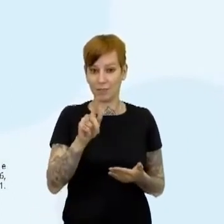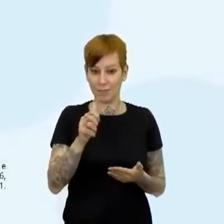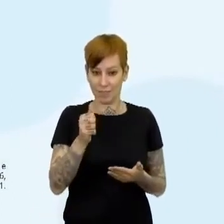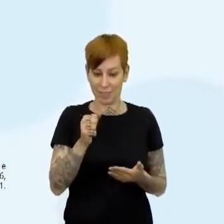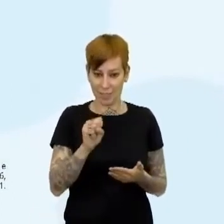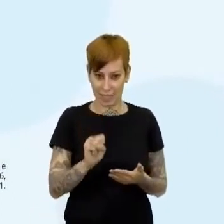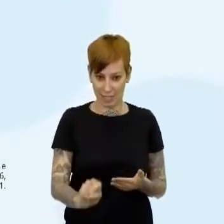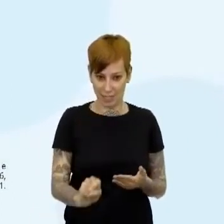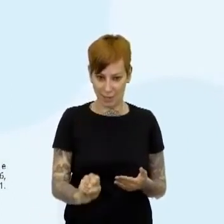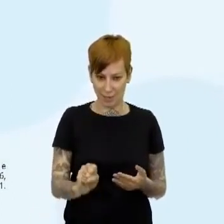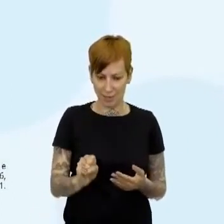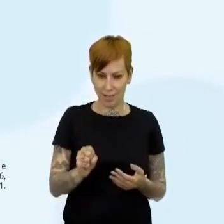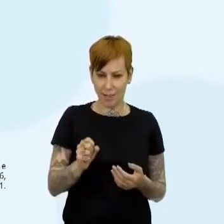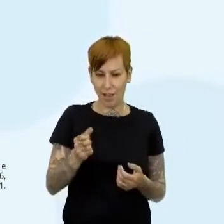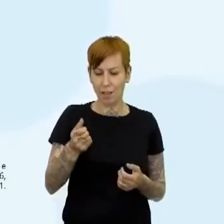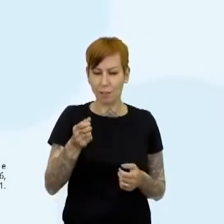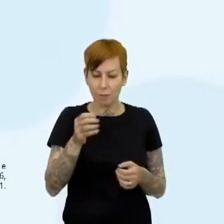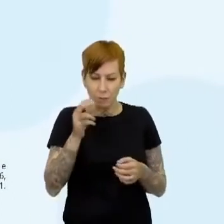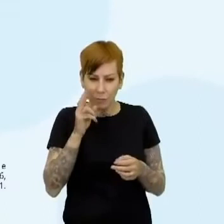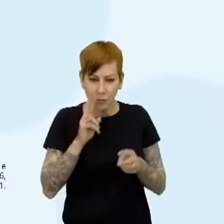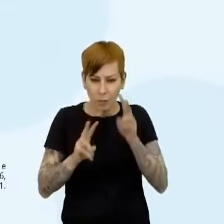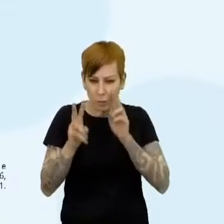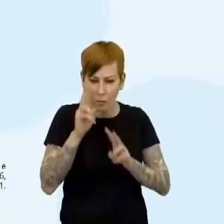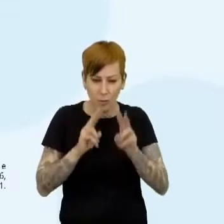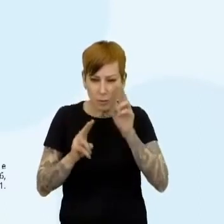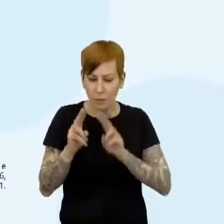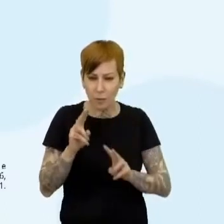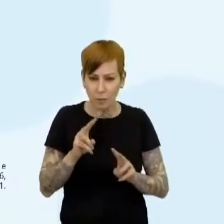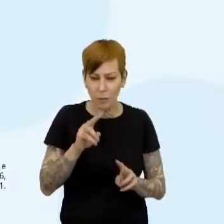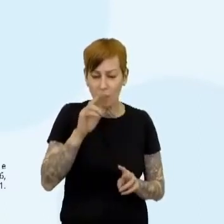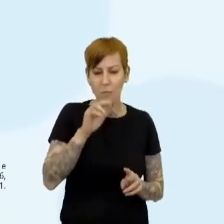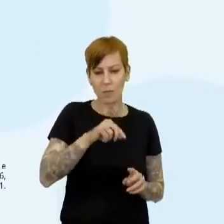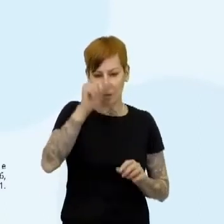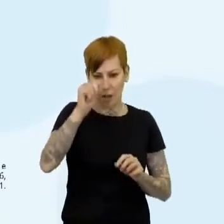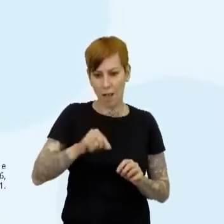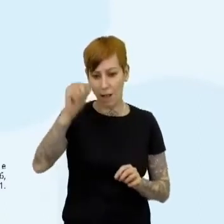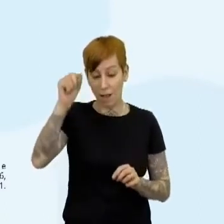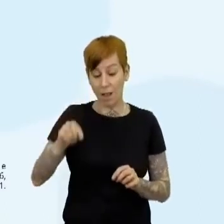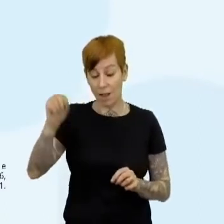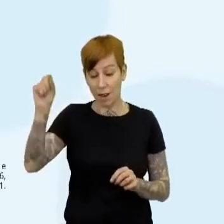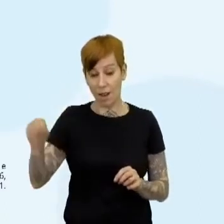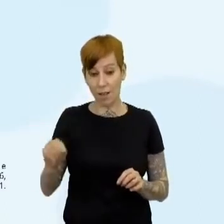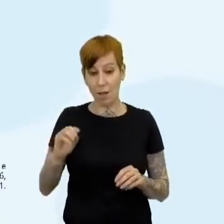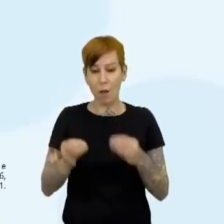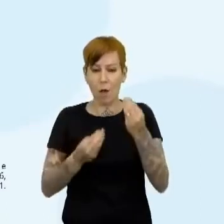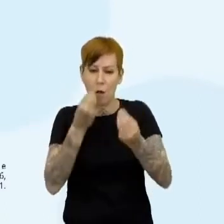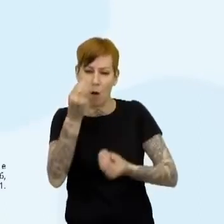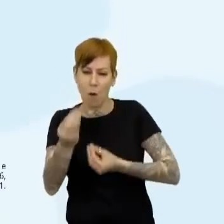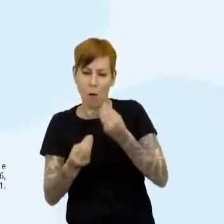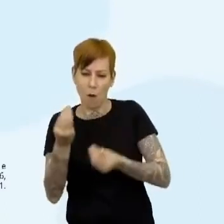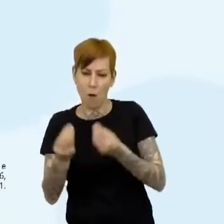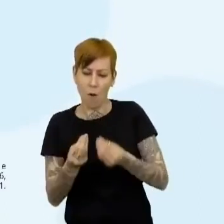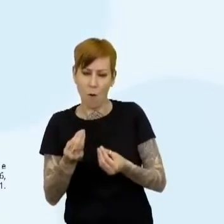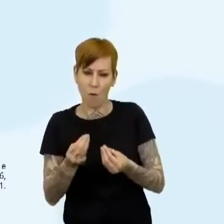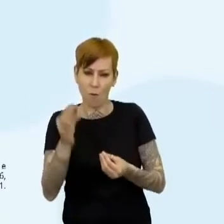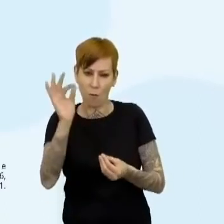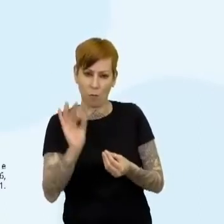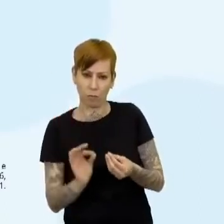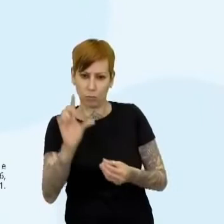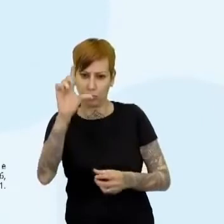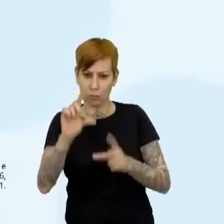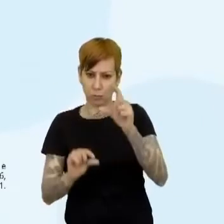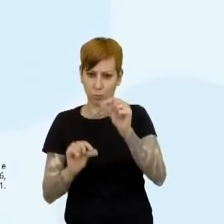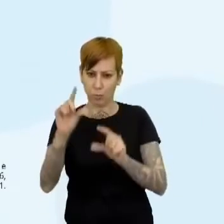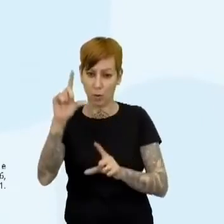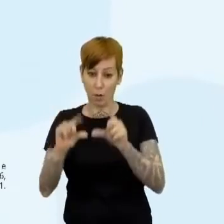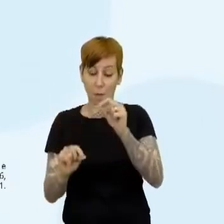gráfico e responder o seguinte, de que forma os índices de inflação apresentados poderiam afetar a vida das pessoas. Estamos num recorde